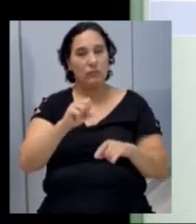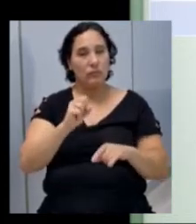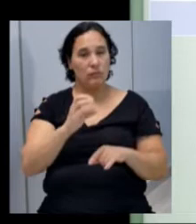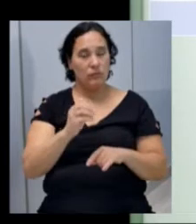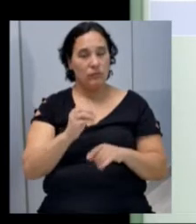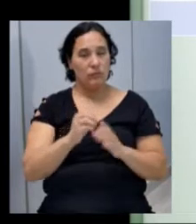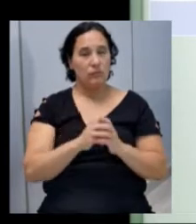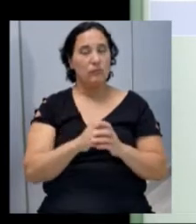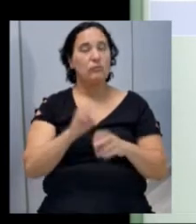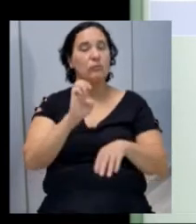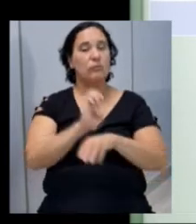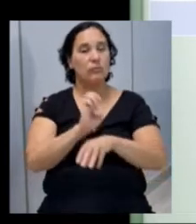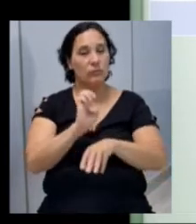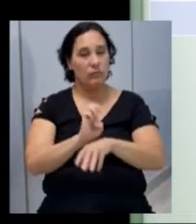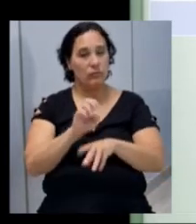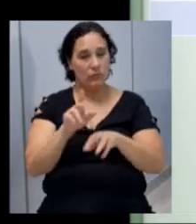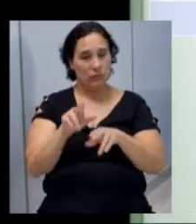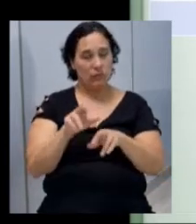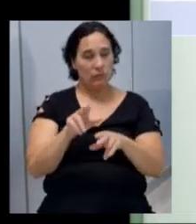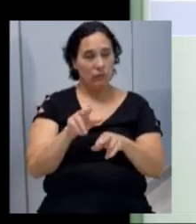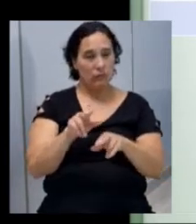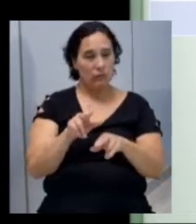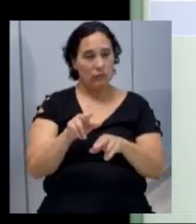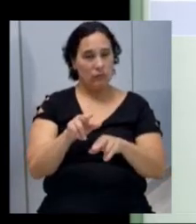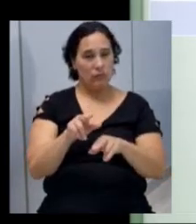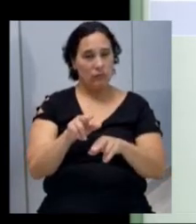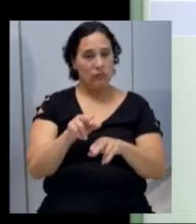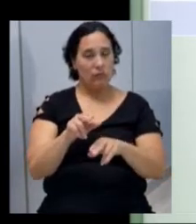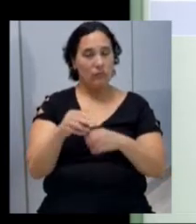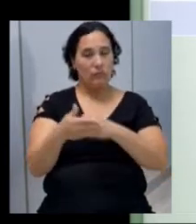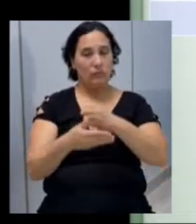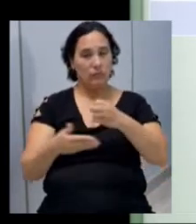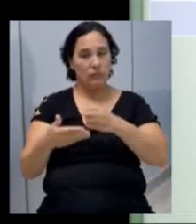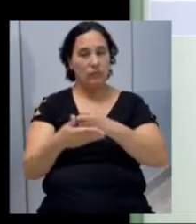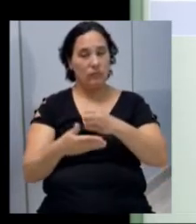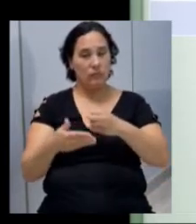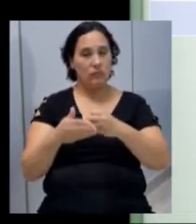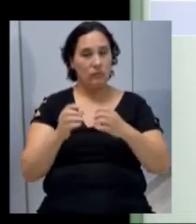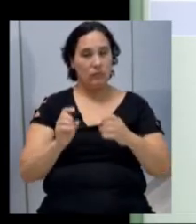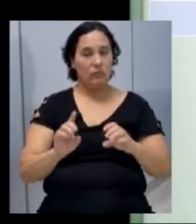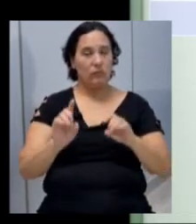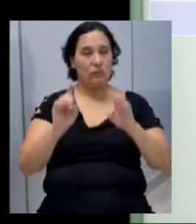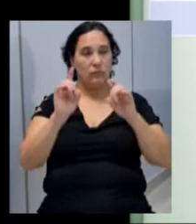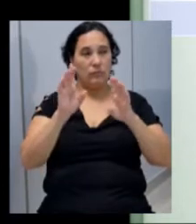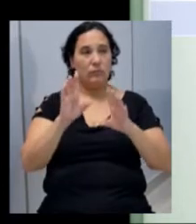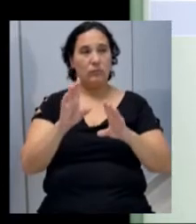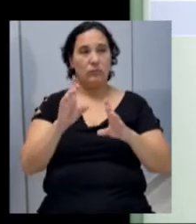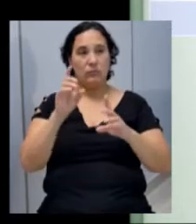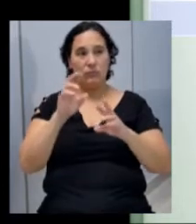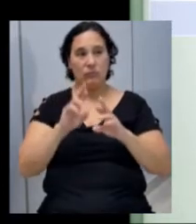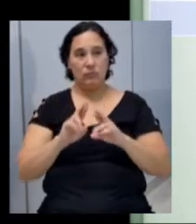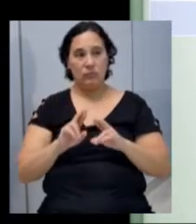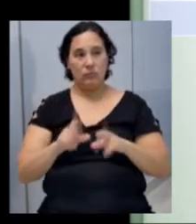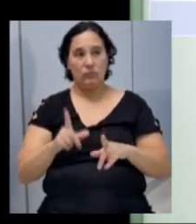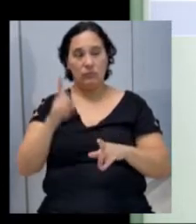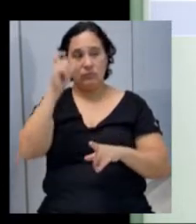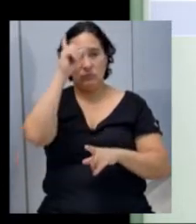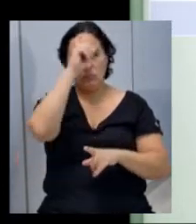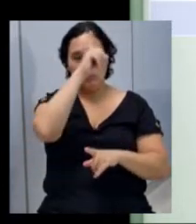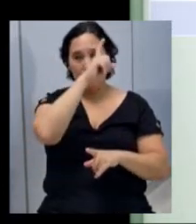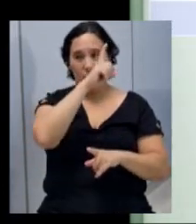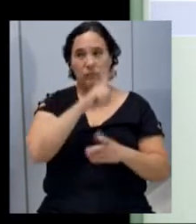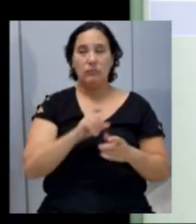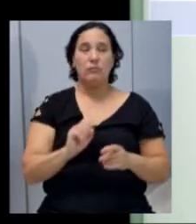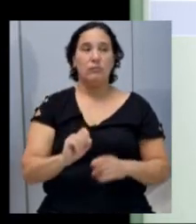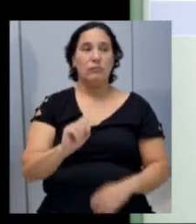também da mesma forma as proteções social básica e social especial de alta complexidade, os benefícios